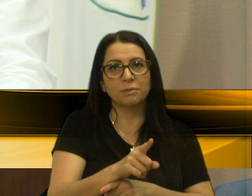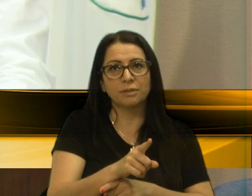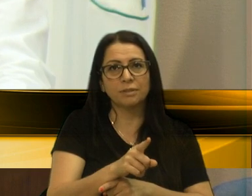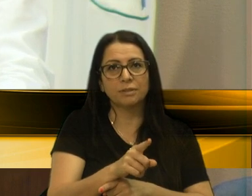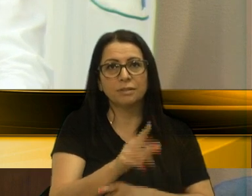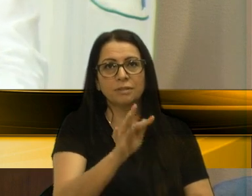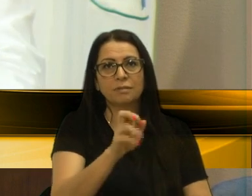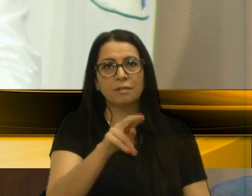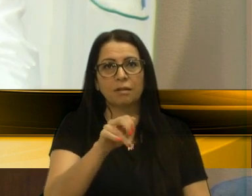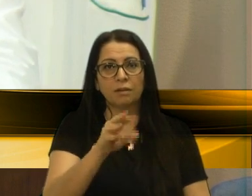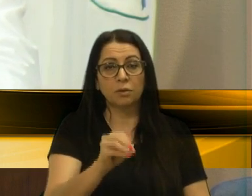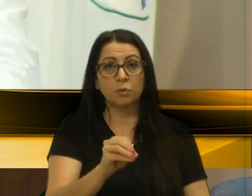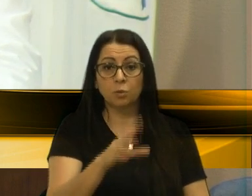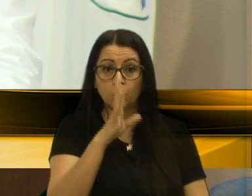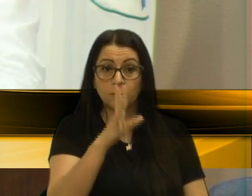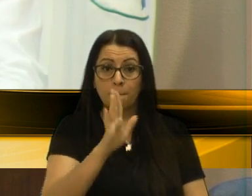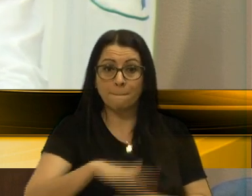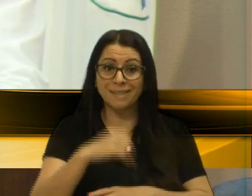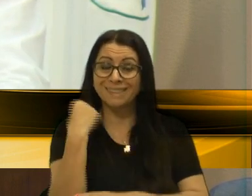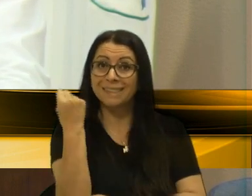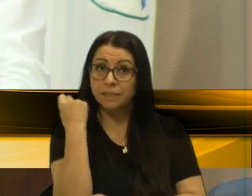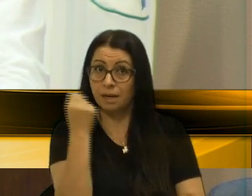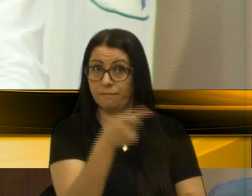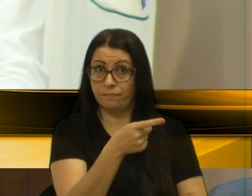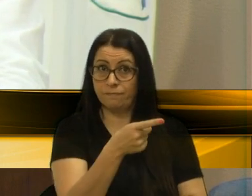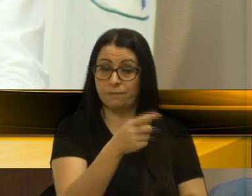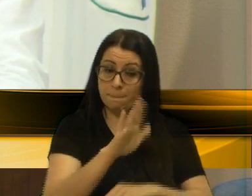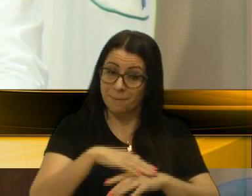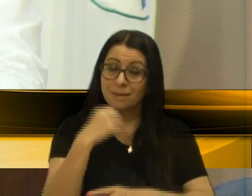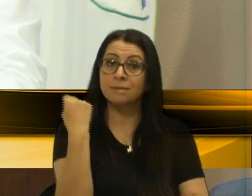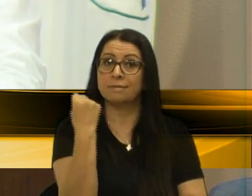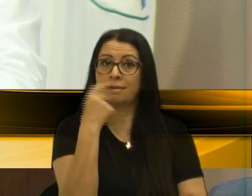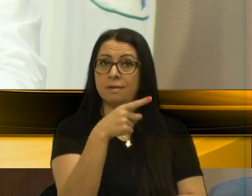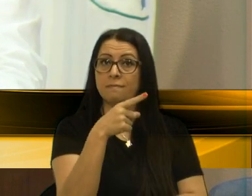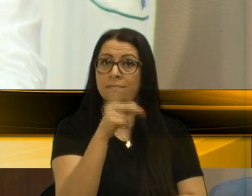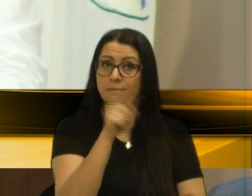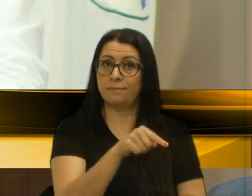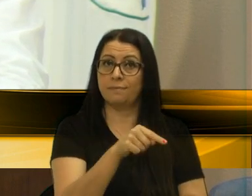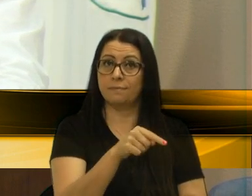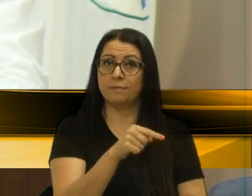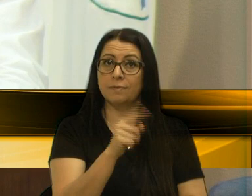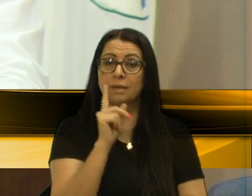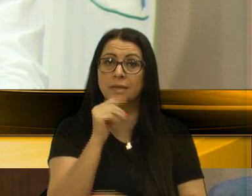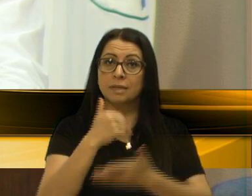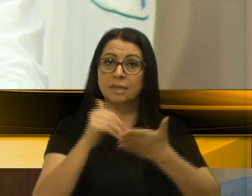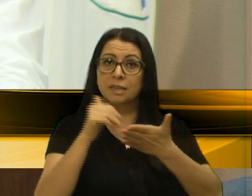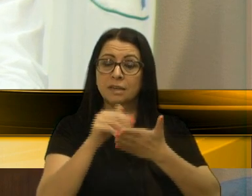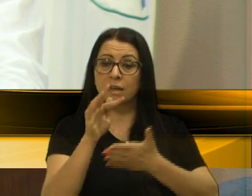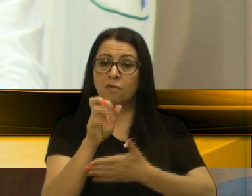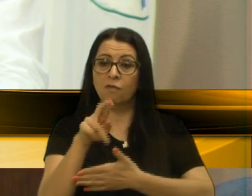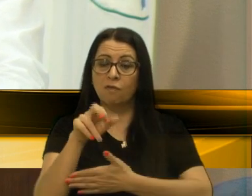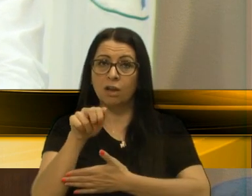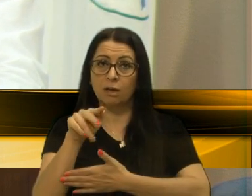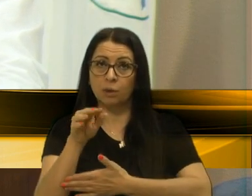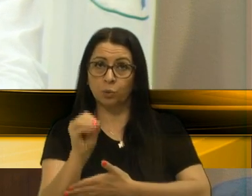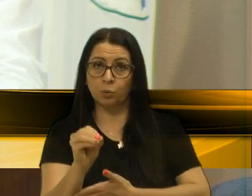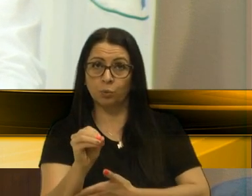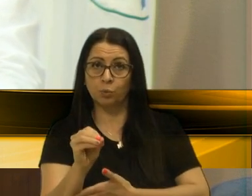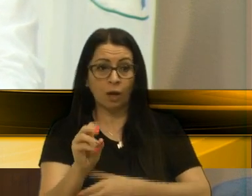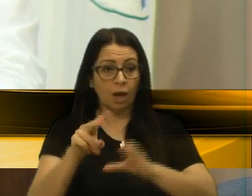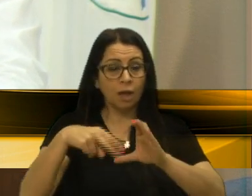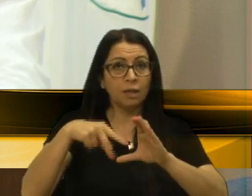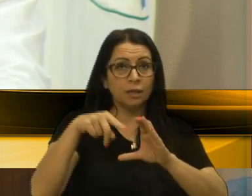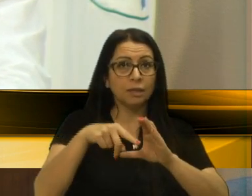A acusação mais grave, a mais grave exatamente saiu do secretário Fernando. A